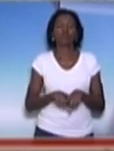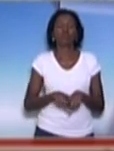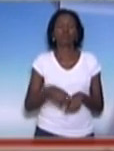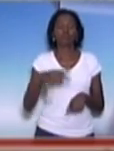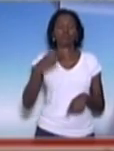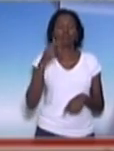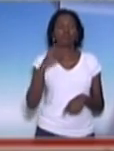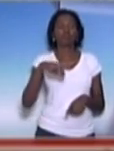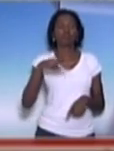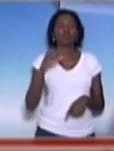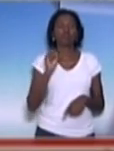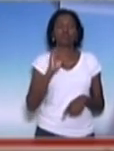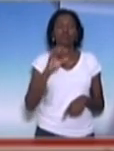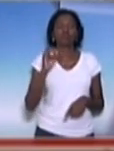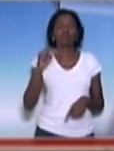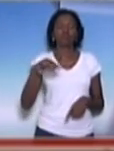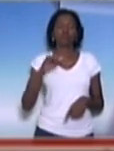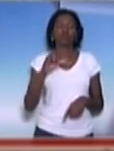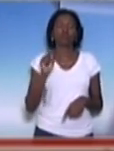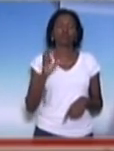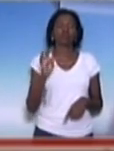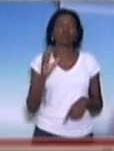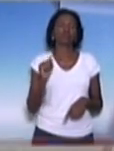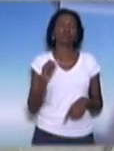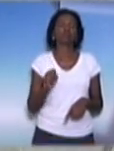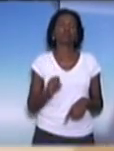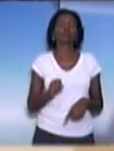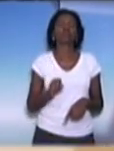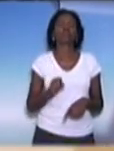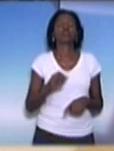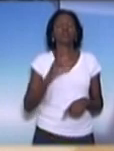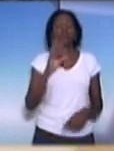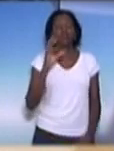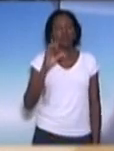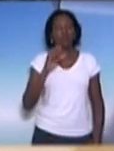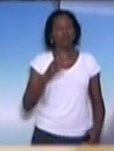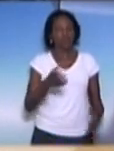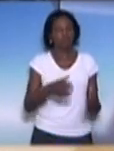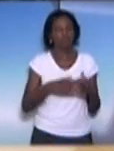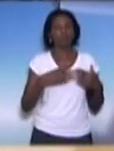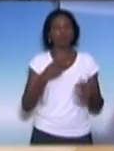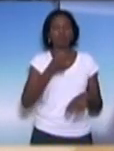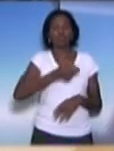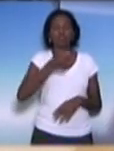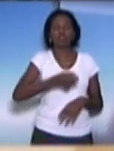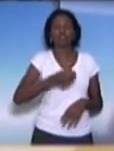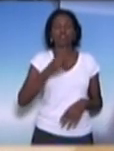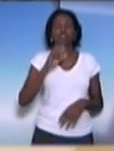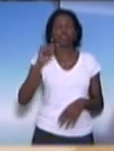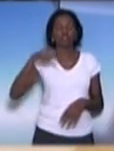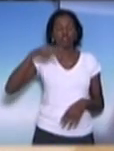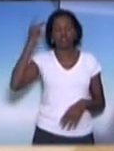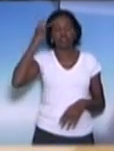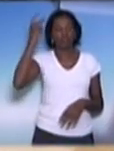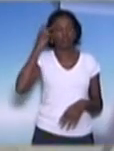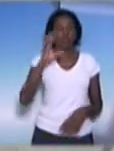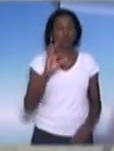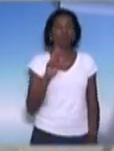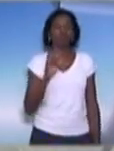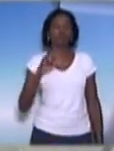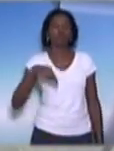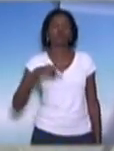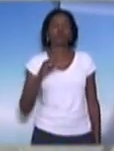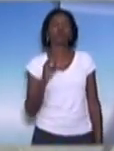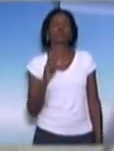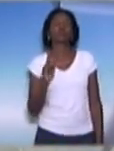os pensionistas. E vamos cobrar aqui um cronograma no Estado de São Paulo. Agora, já que a decisão do Supremo Tribunal Federal, o